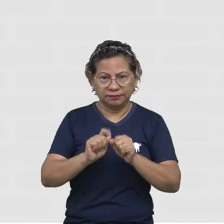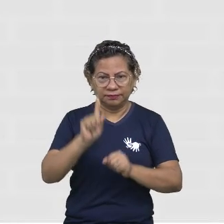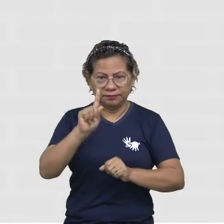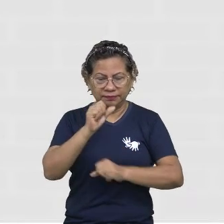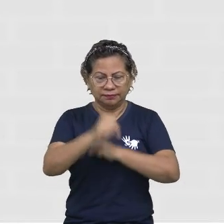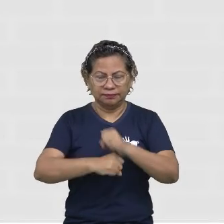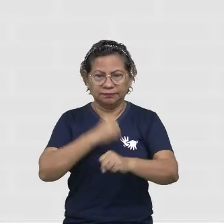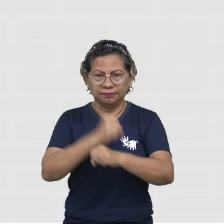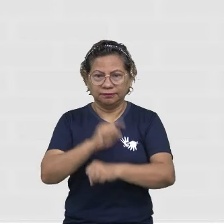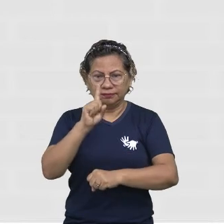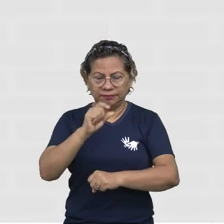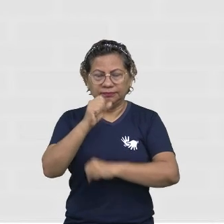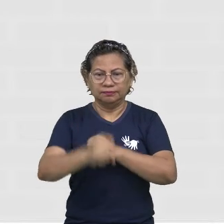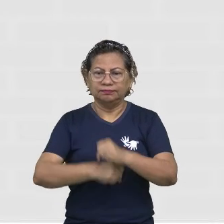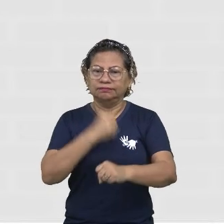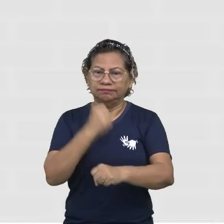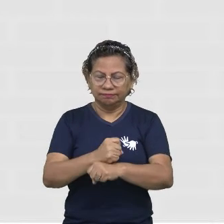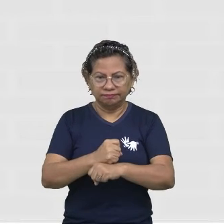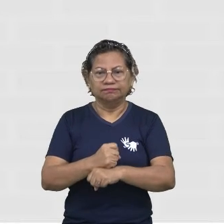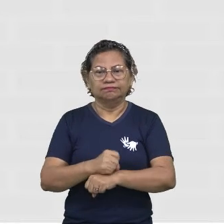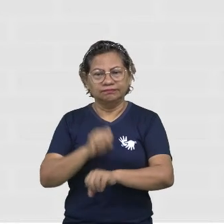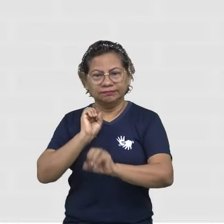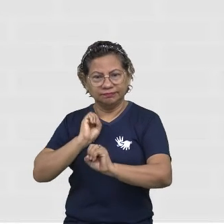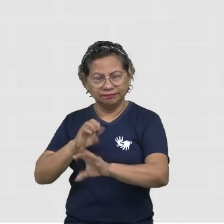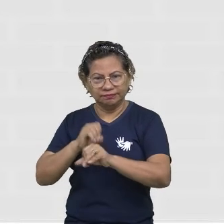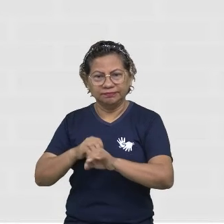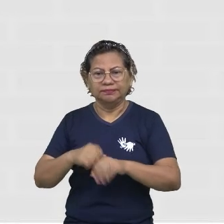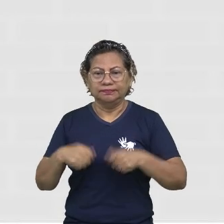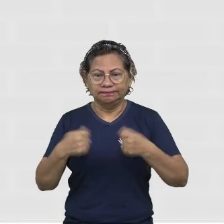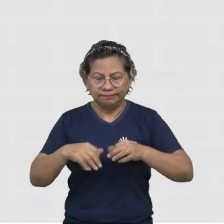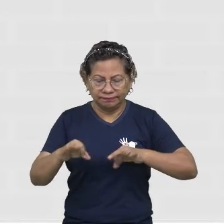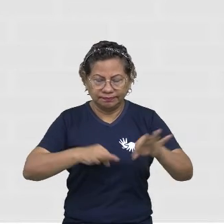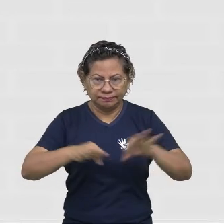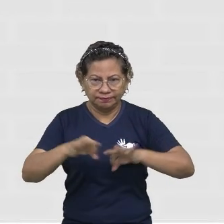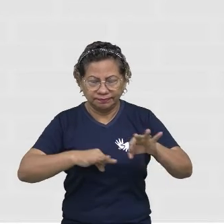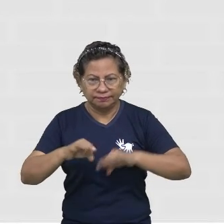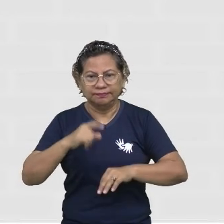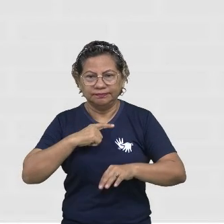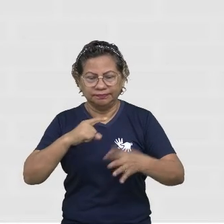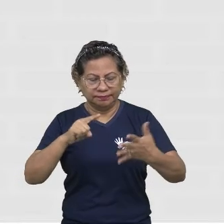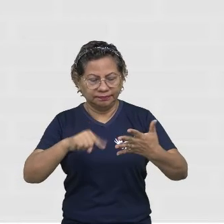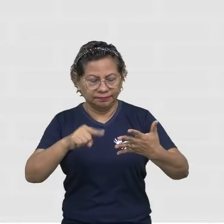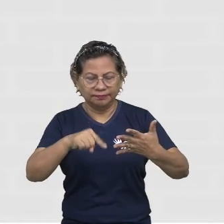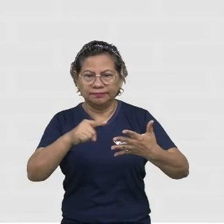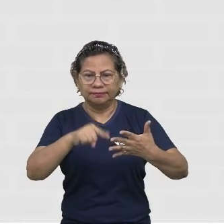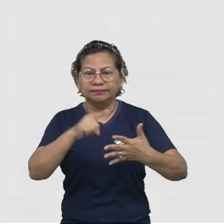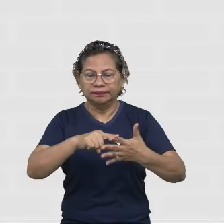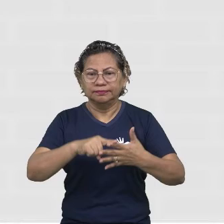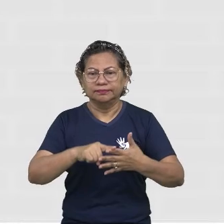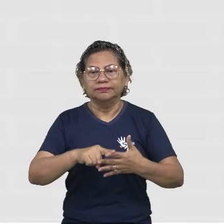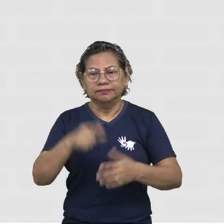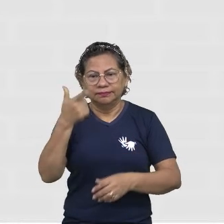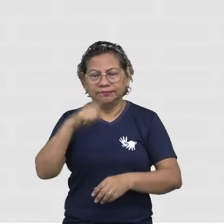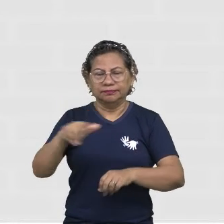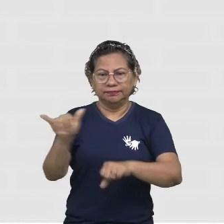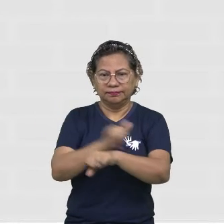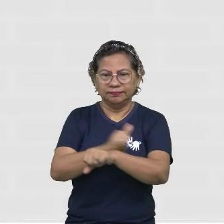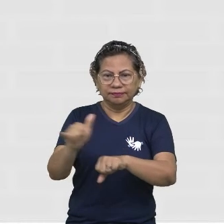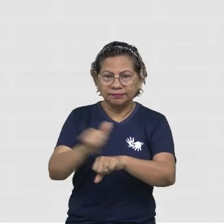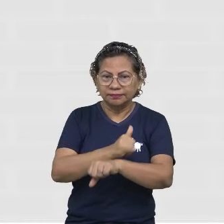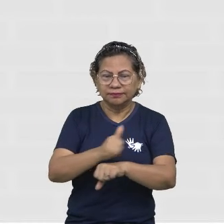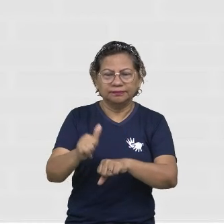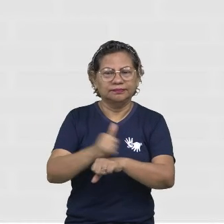etapa do ensino, aprendendo a se organizar, estabelecer metas e definir estratégias para atingi